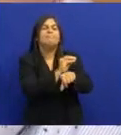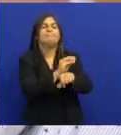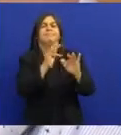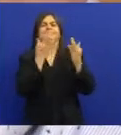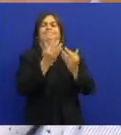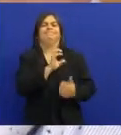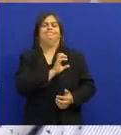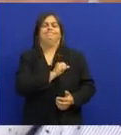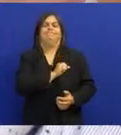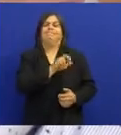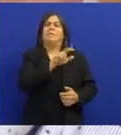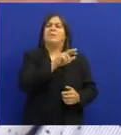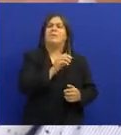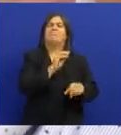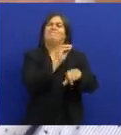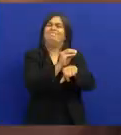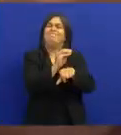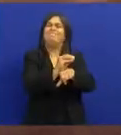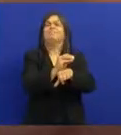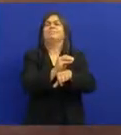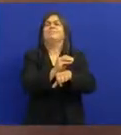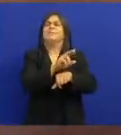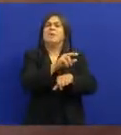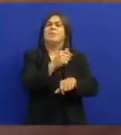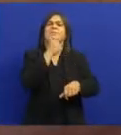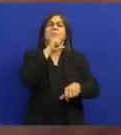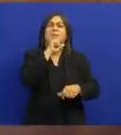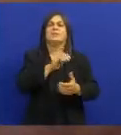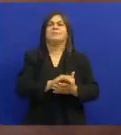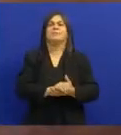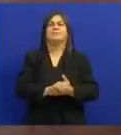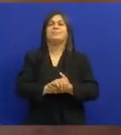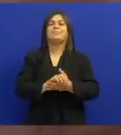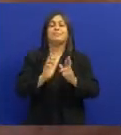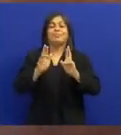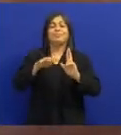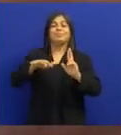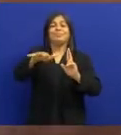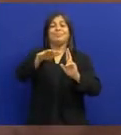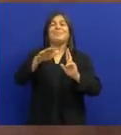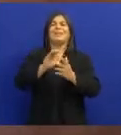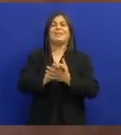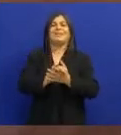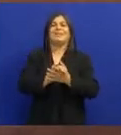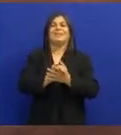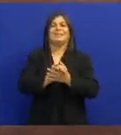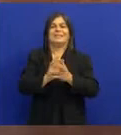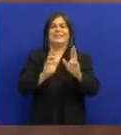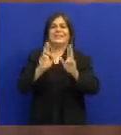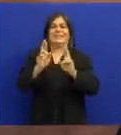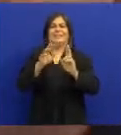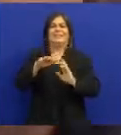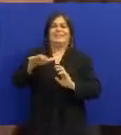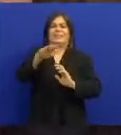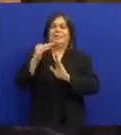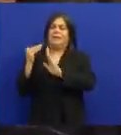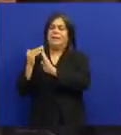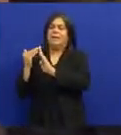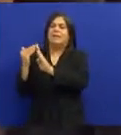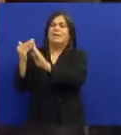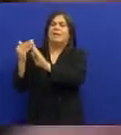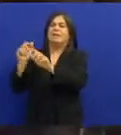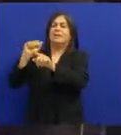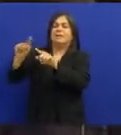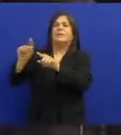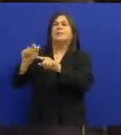cuidadoso Com a mãe Com os irmãos Ali perto da rodoviária Da interação Aí tinha uma vila Assim